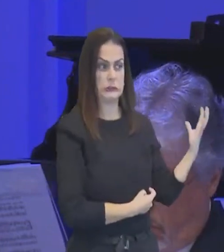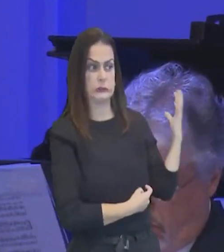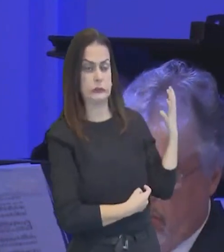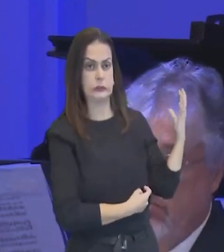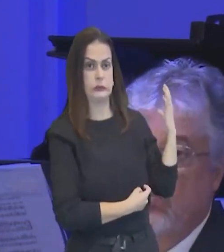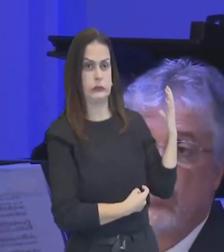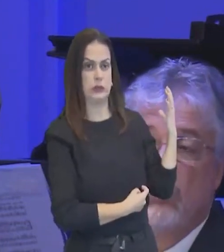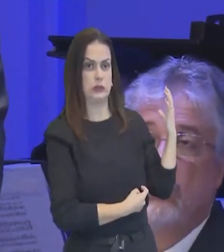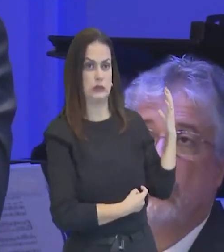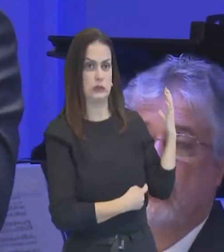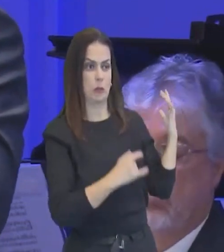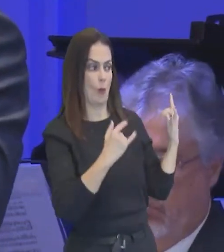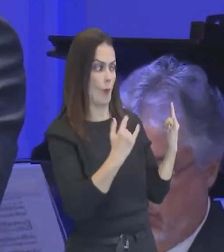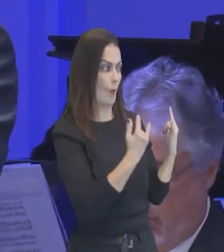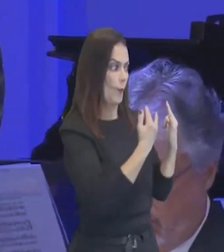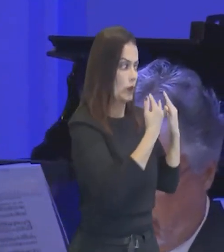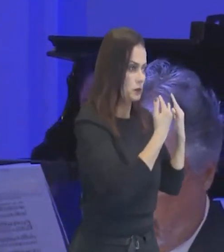difícil,